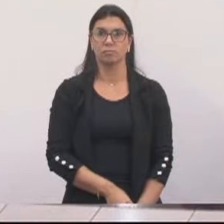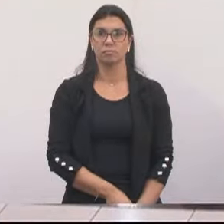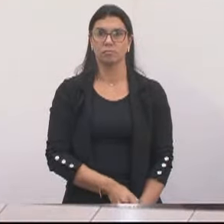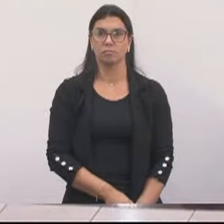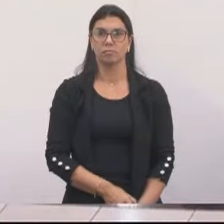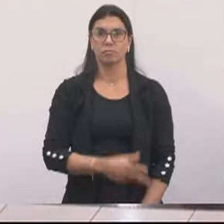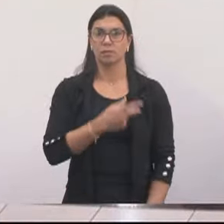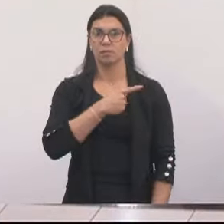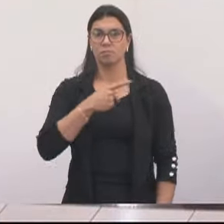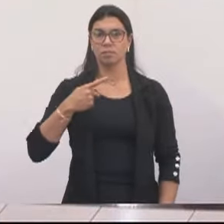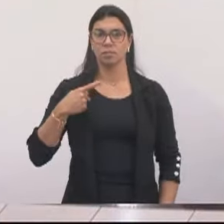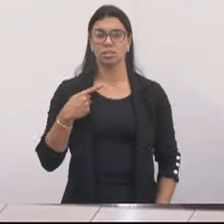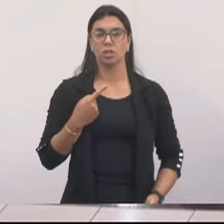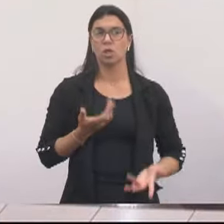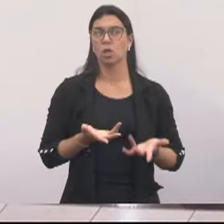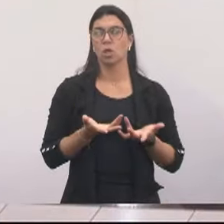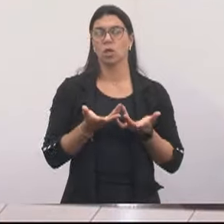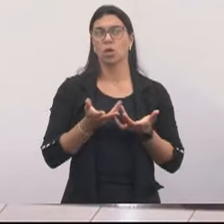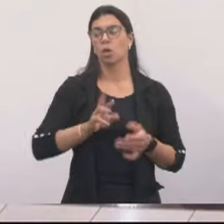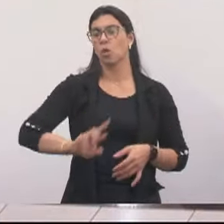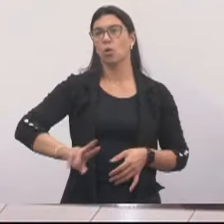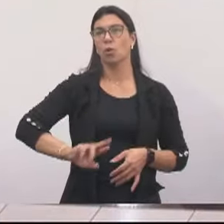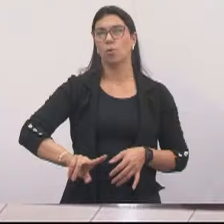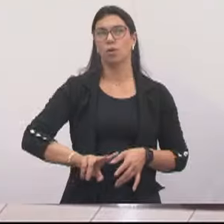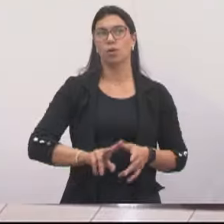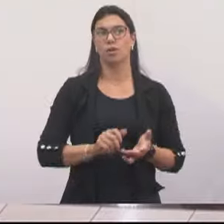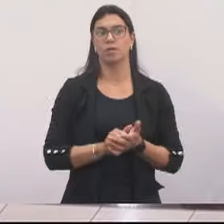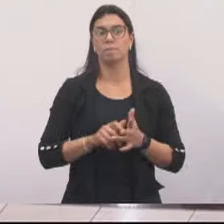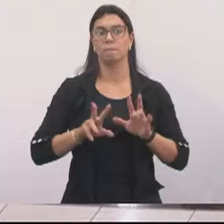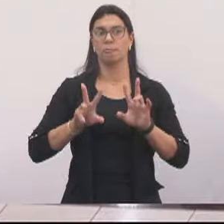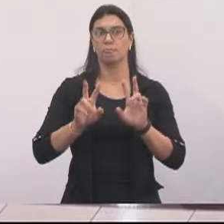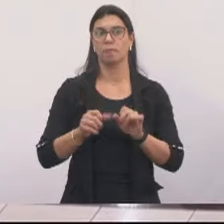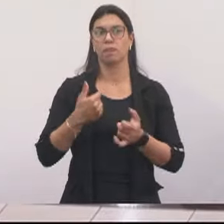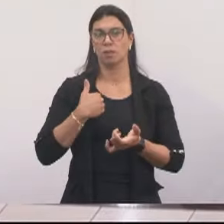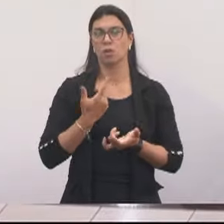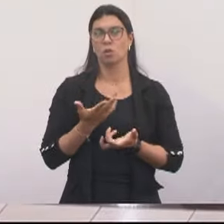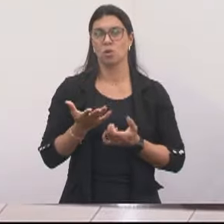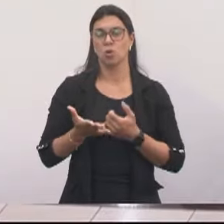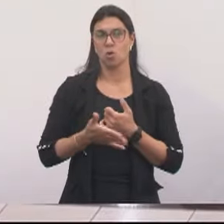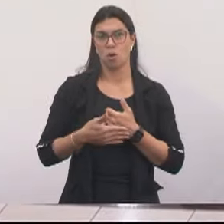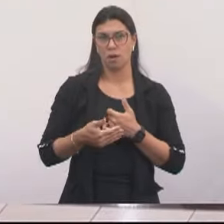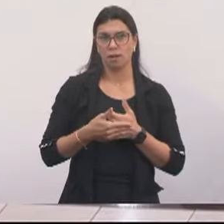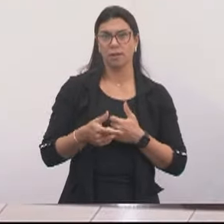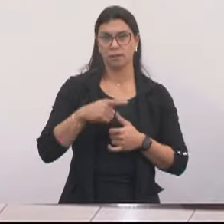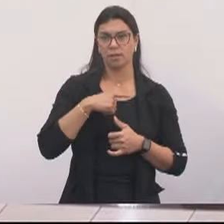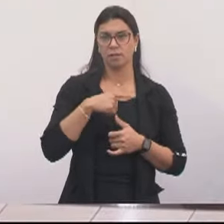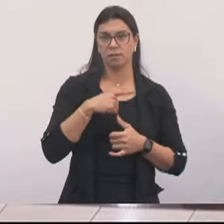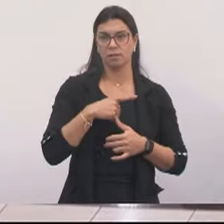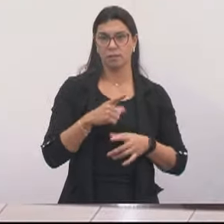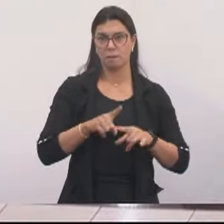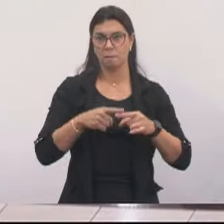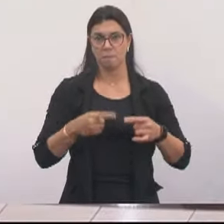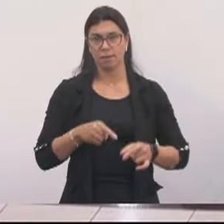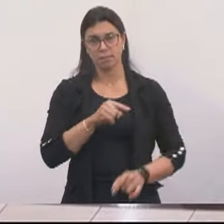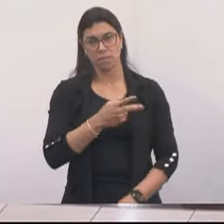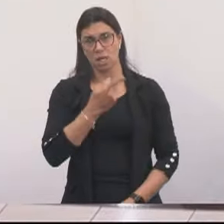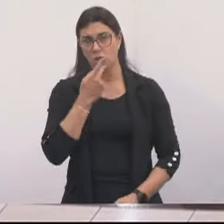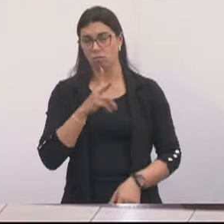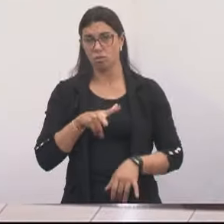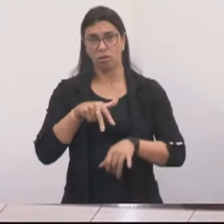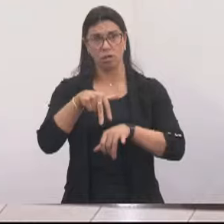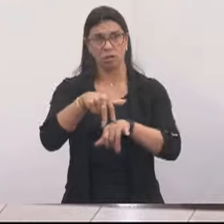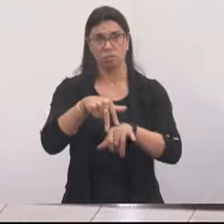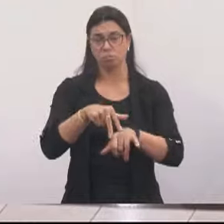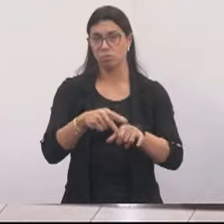não é nem com relação ao a vereadora falou, porque, pelo apreço que tem por ela, vou desconsiderar as falas dela na tribuna com